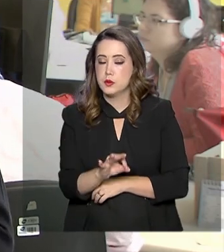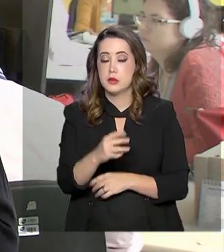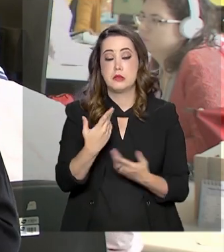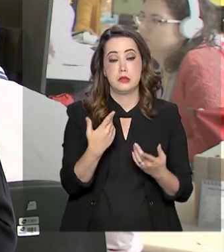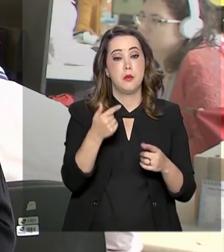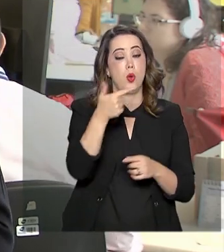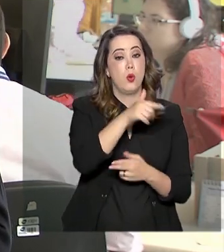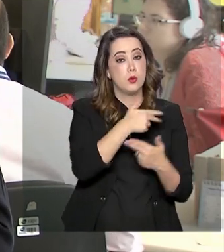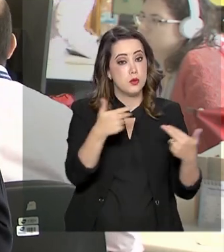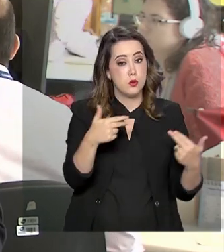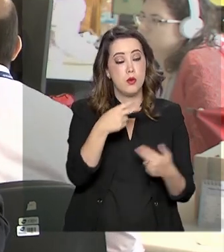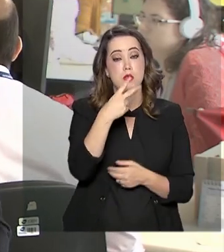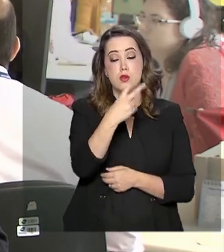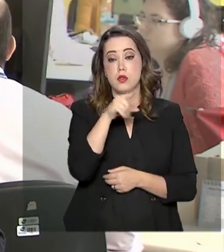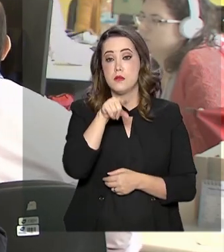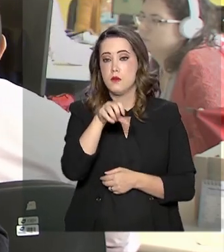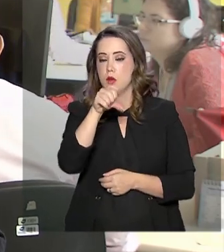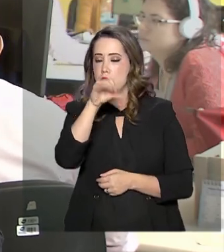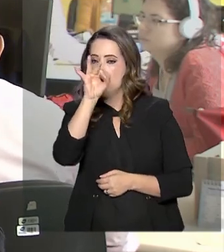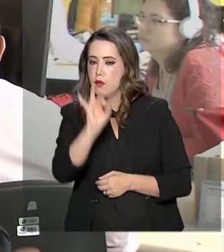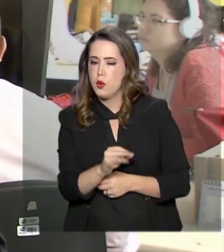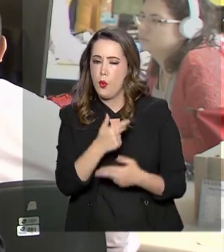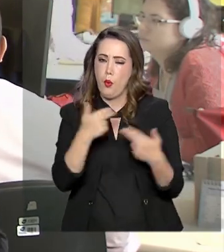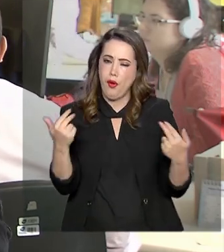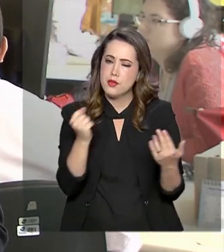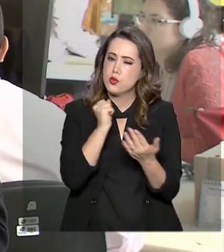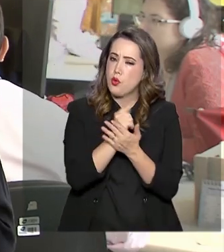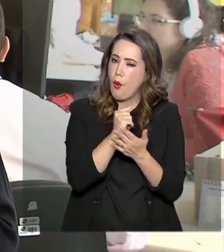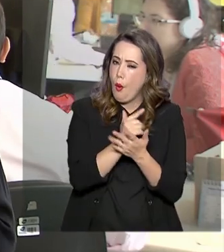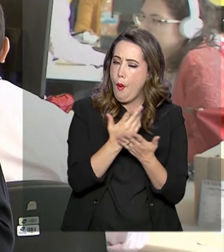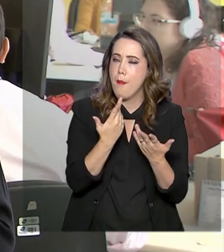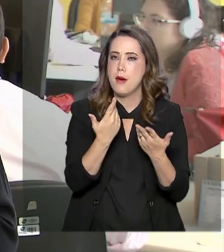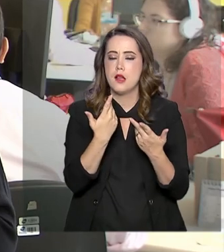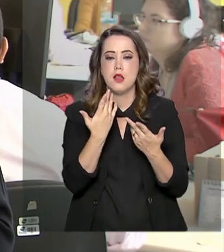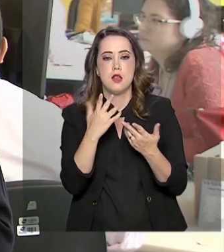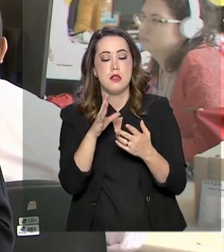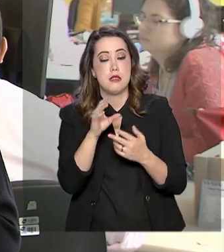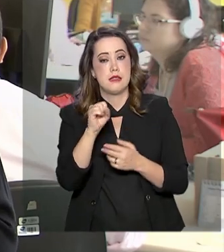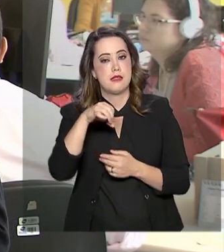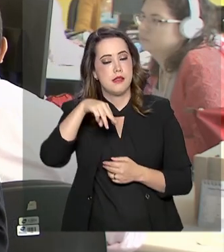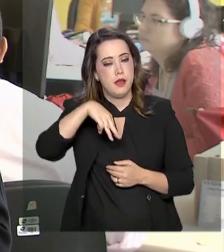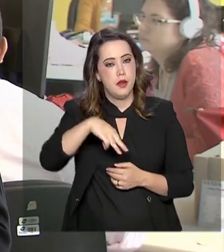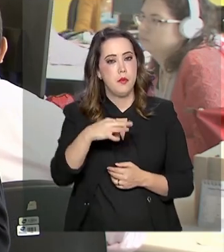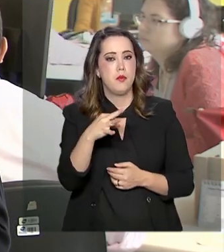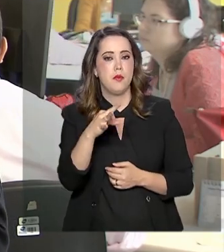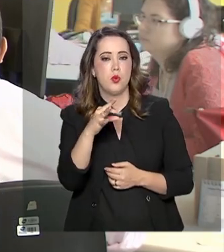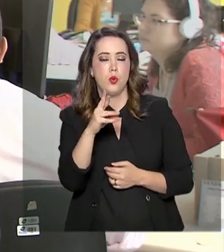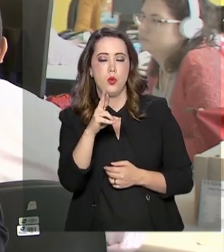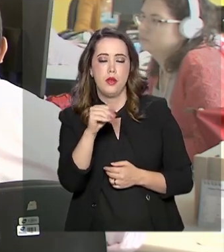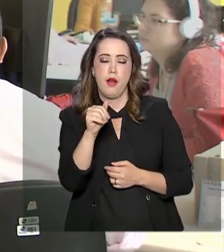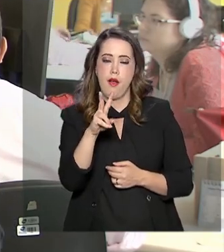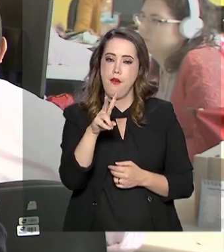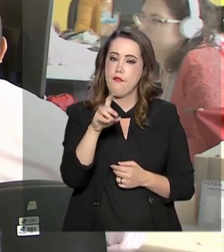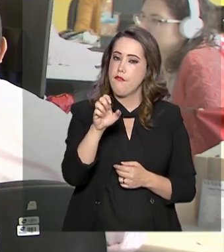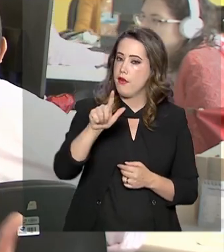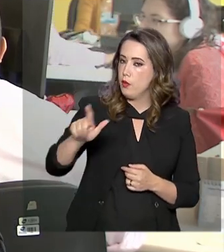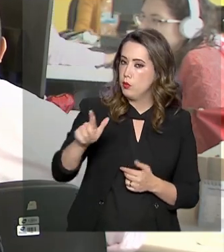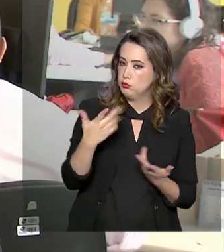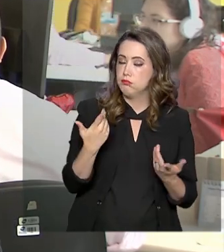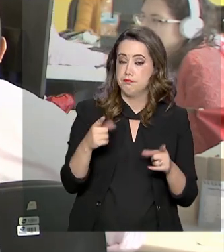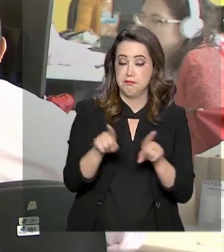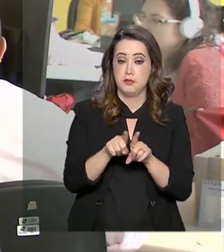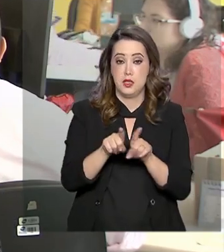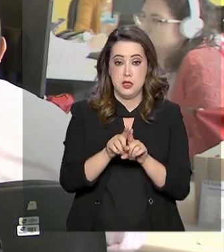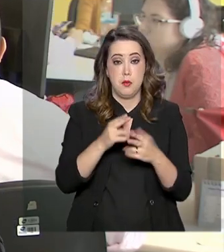2,9%, e bens de consumo semi e não duráveis, de 2,6%. Já a categoria de